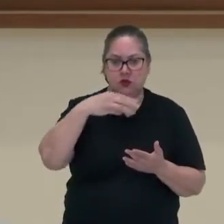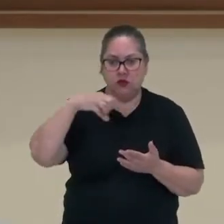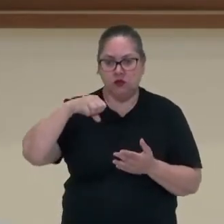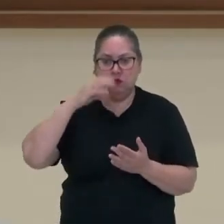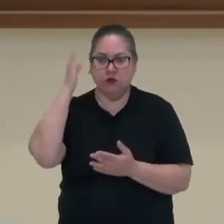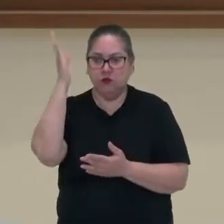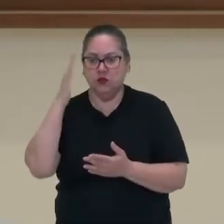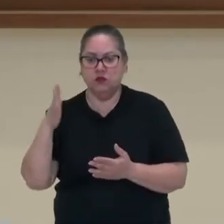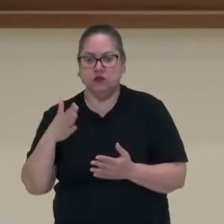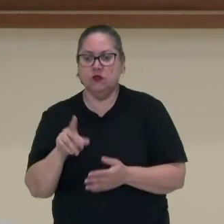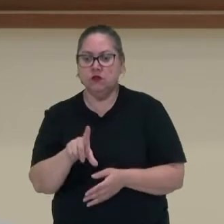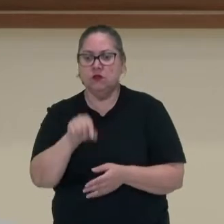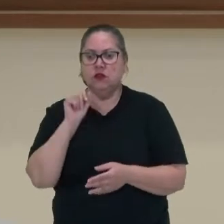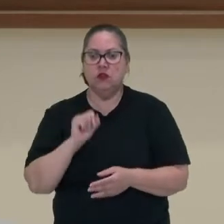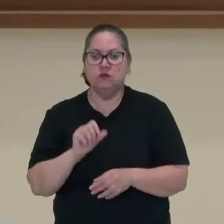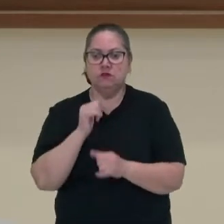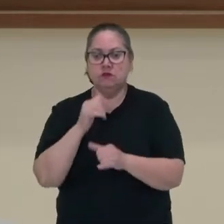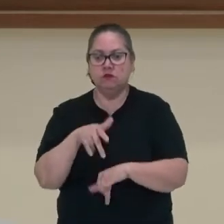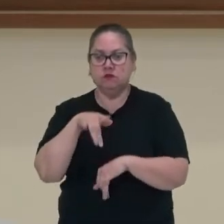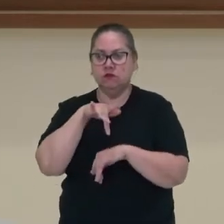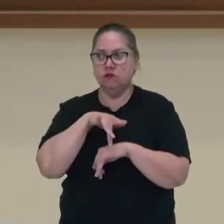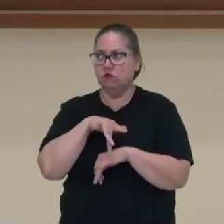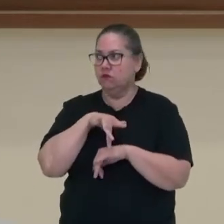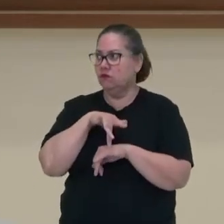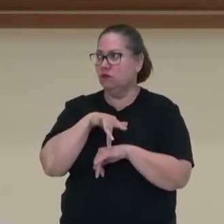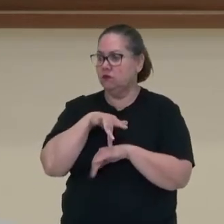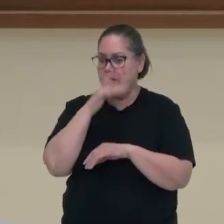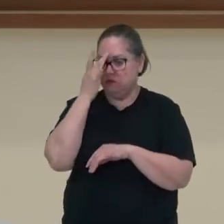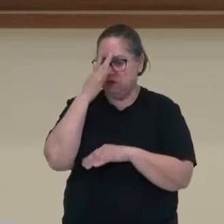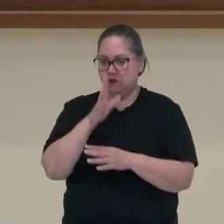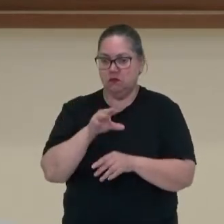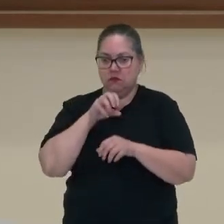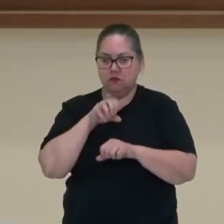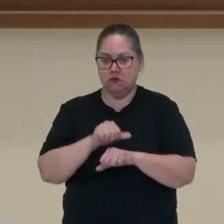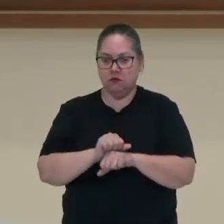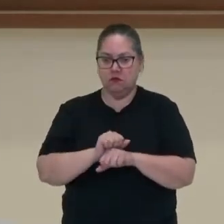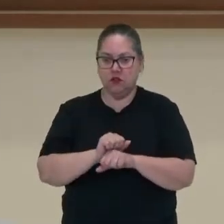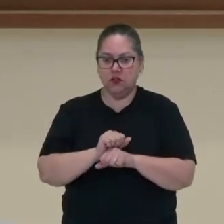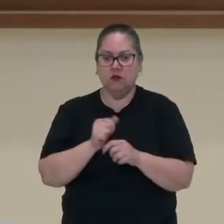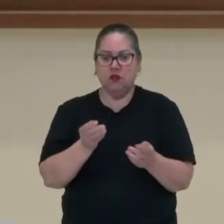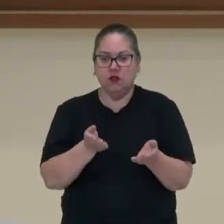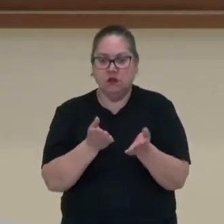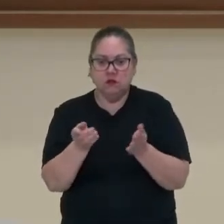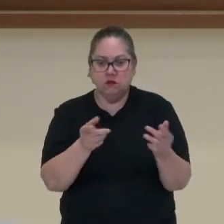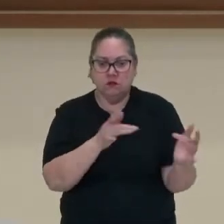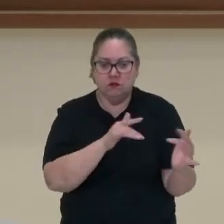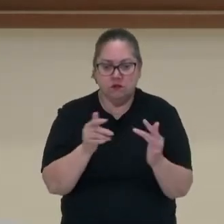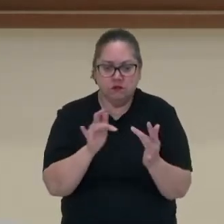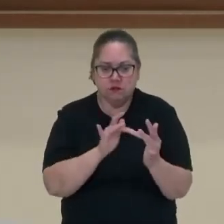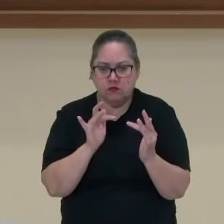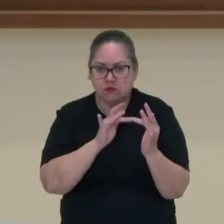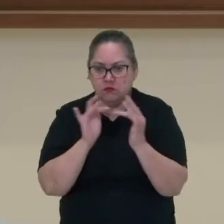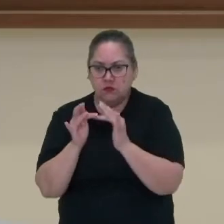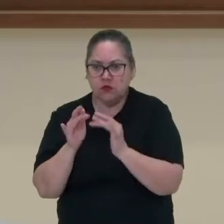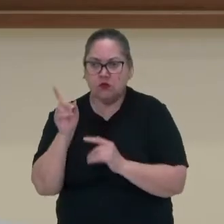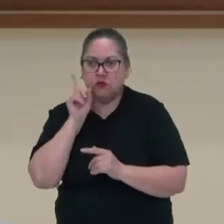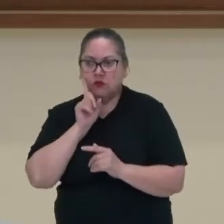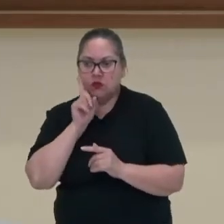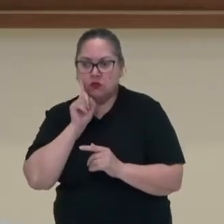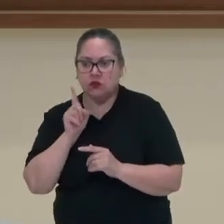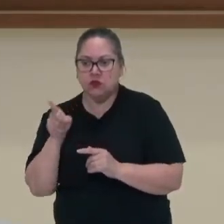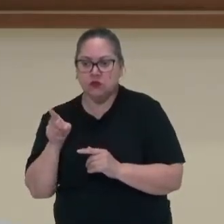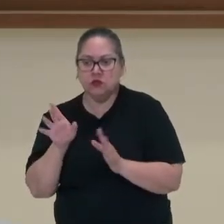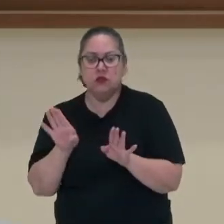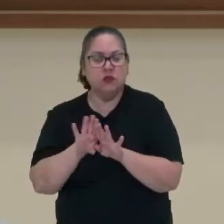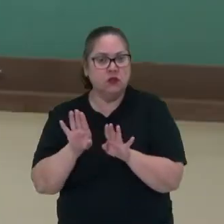Brasil vai optar pela neutralidade. Por quê? Ele queria manter esse comércio, essas ligações comerciais com os Estados Unidos